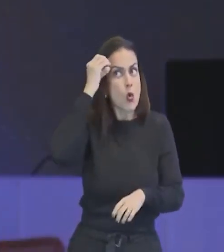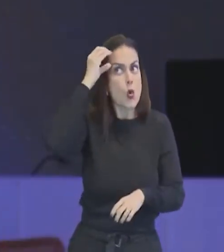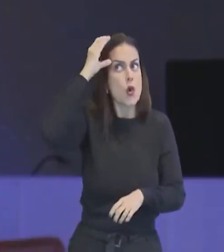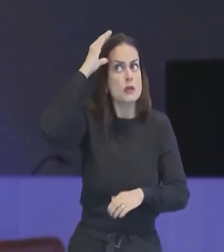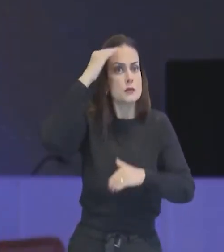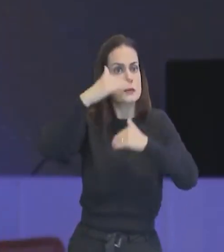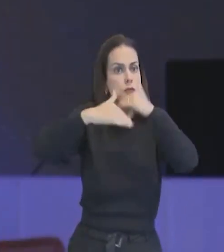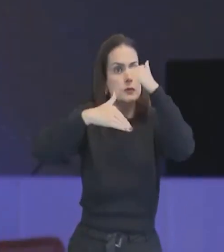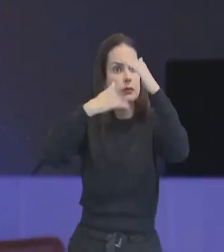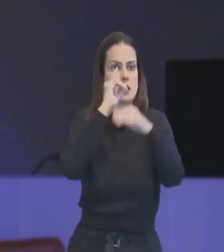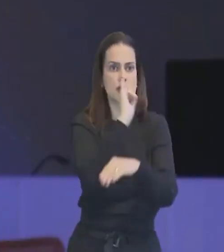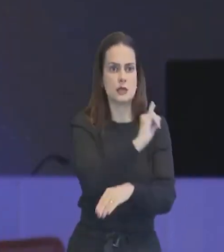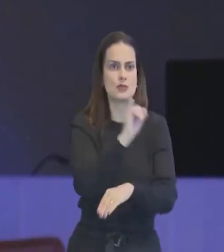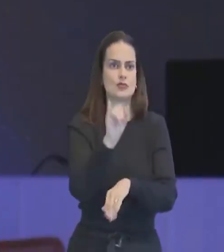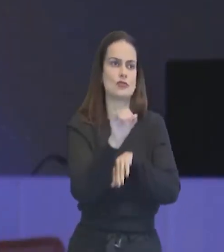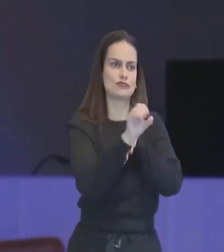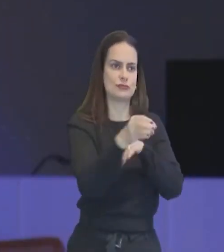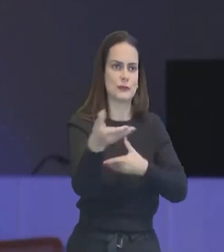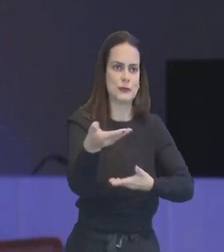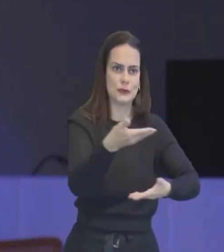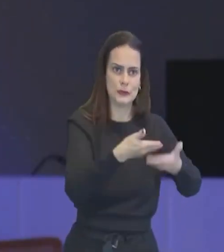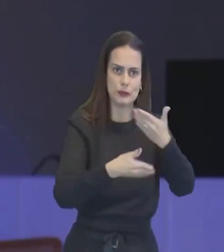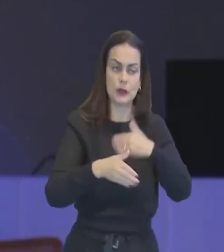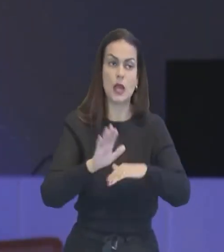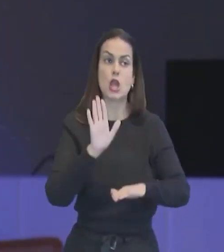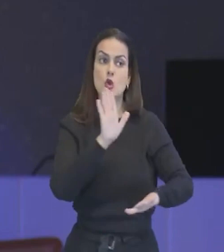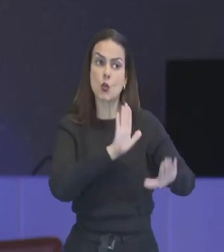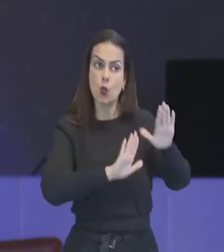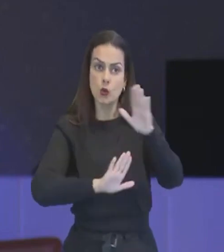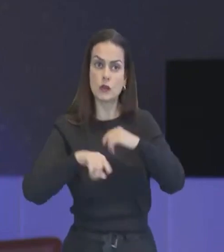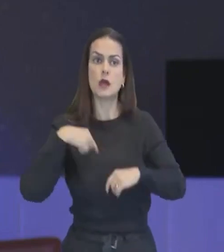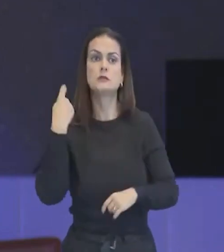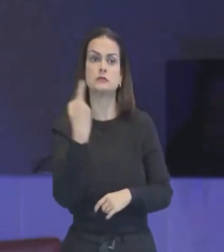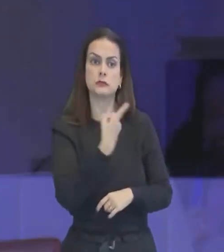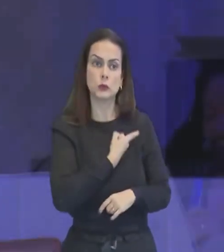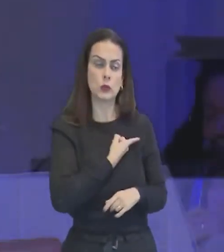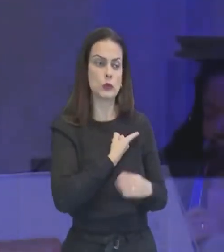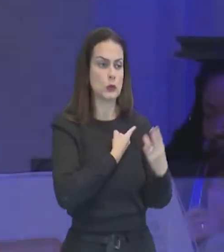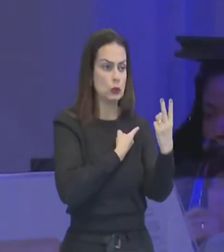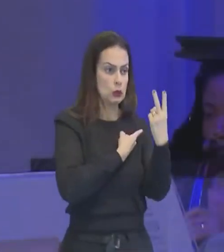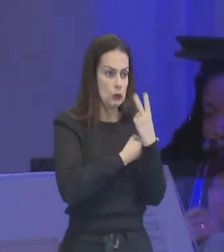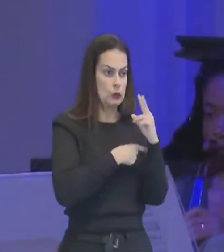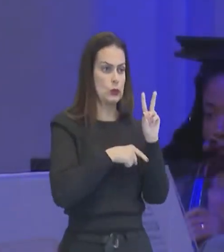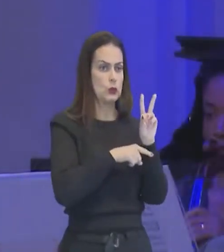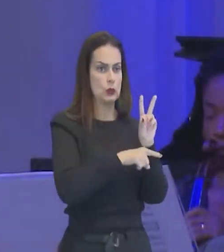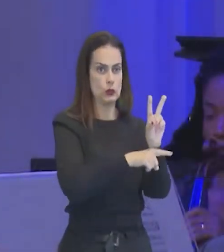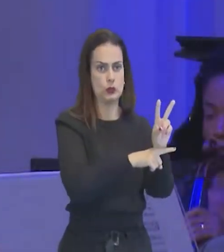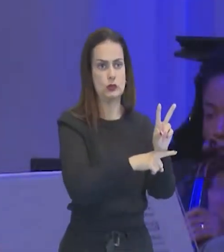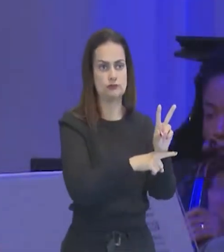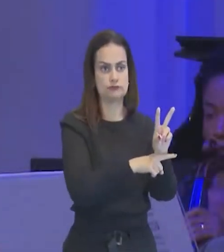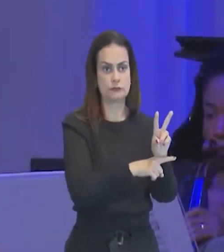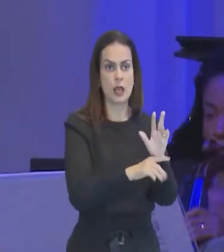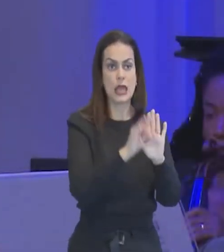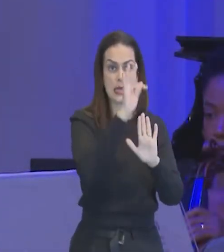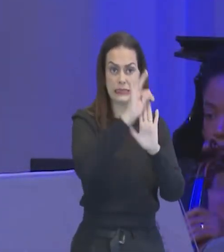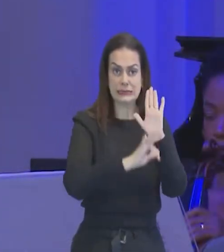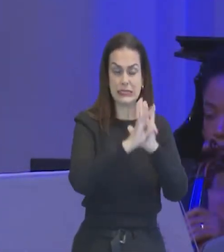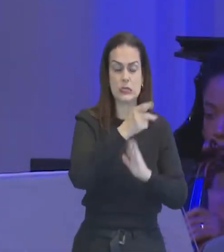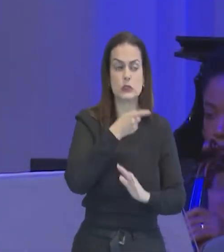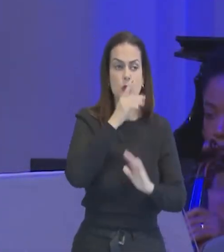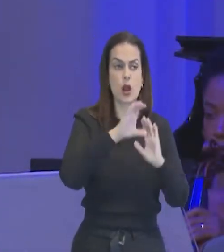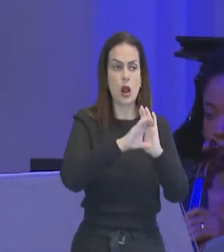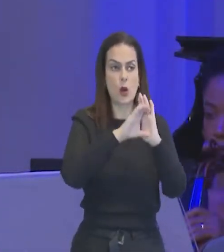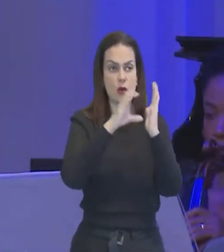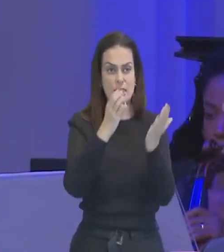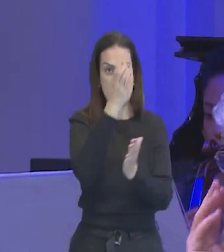instrução, no ensino, no cuidado que nós devemos ter, uns com os outros, e o texto nos mostra assim, Colossenses